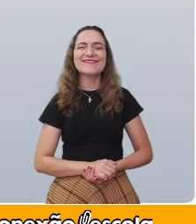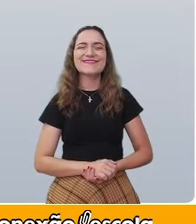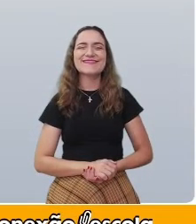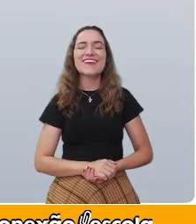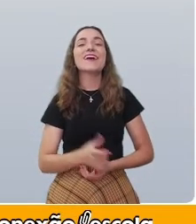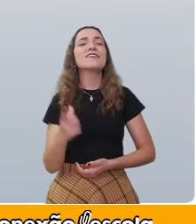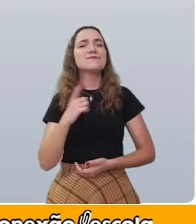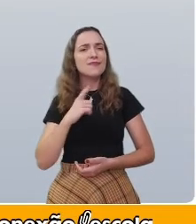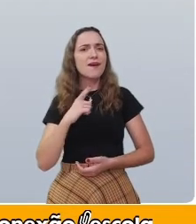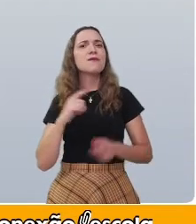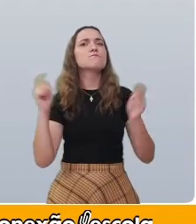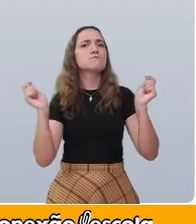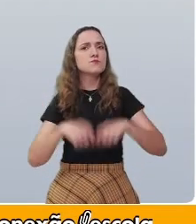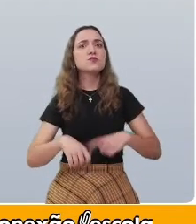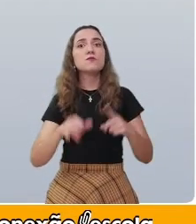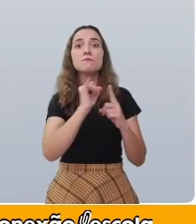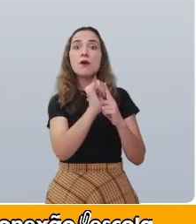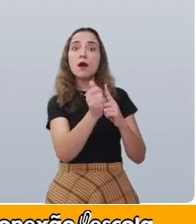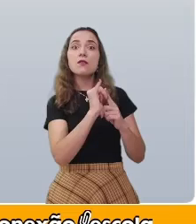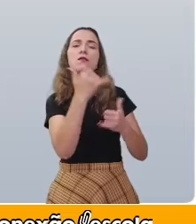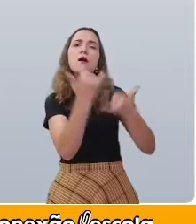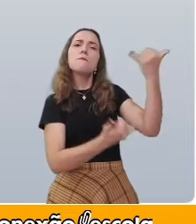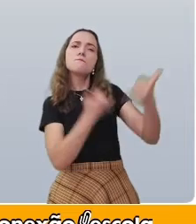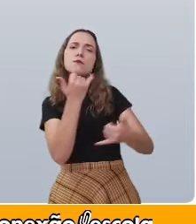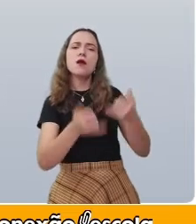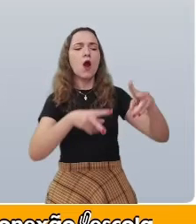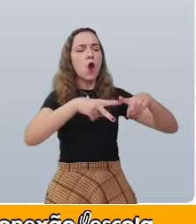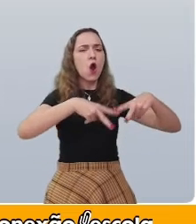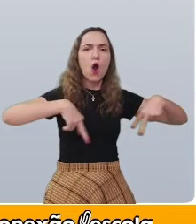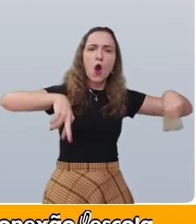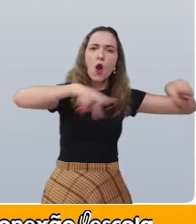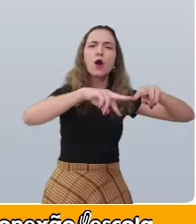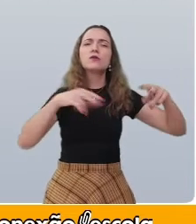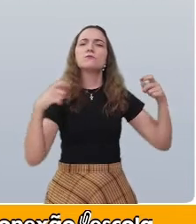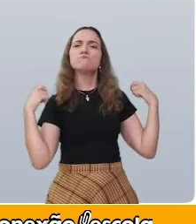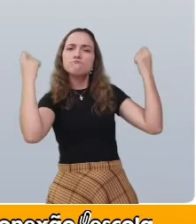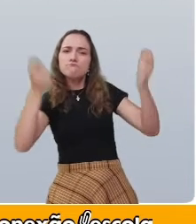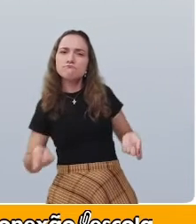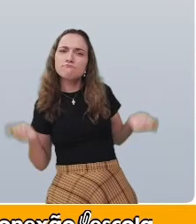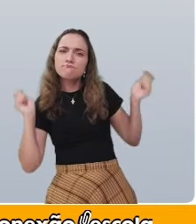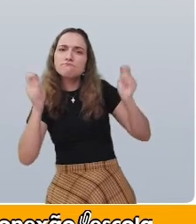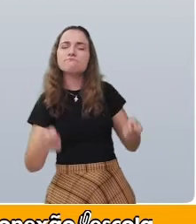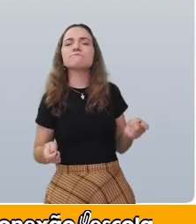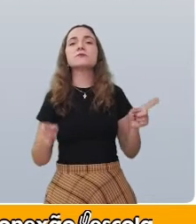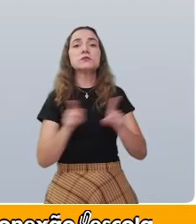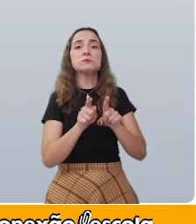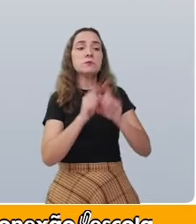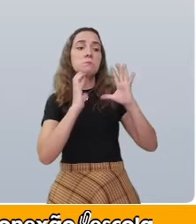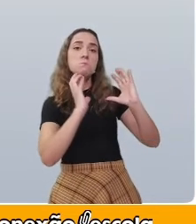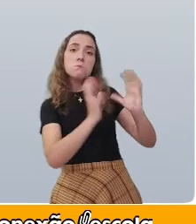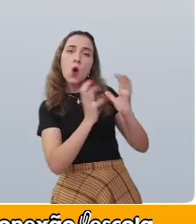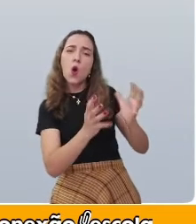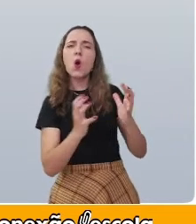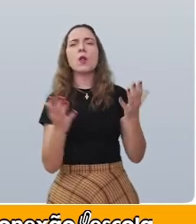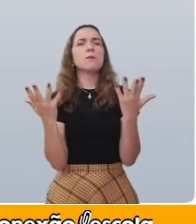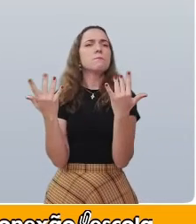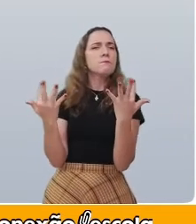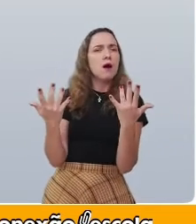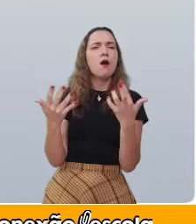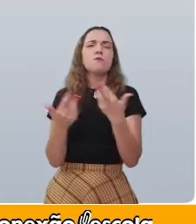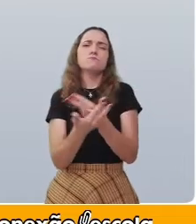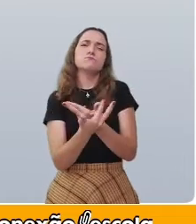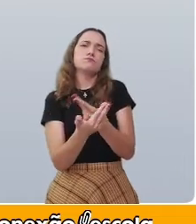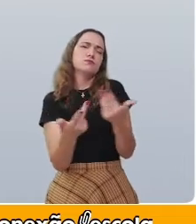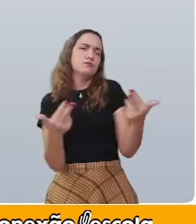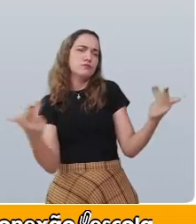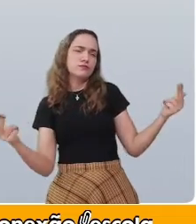Existem parlendas para brincar de roda, pular corda, brincar com a bola, brincar com as